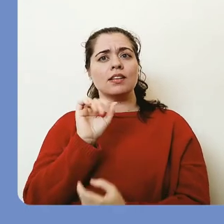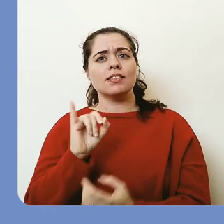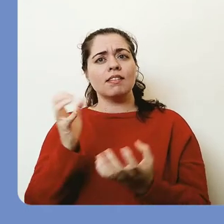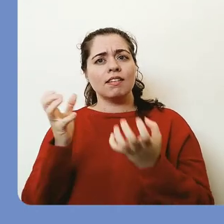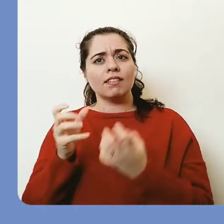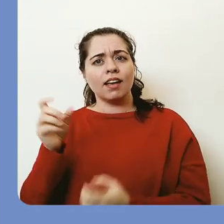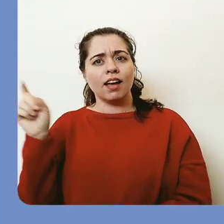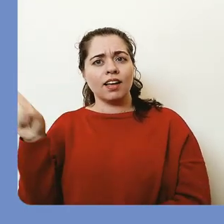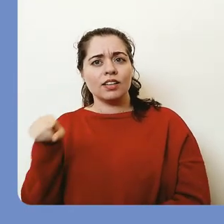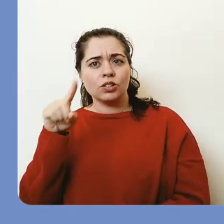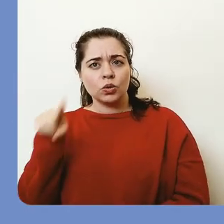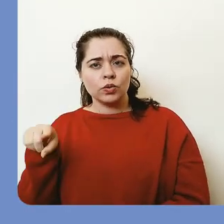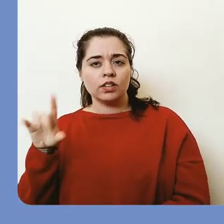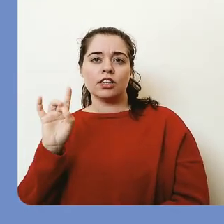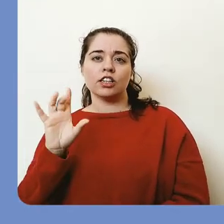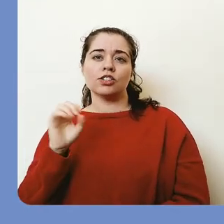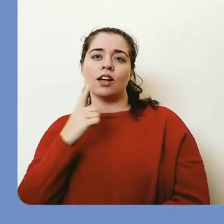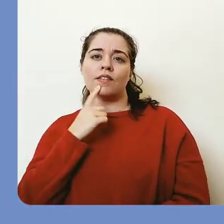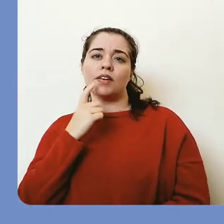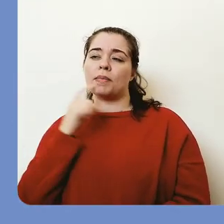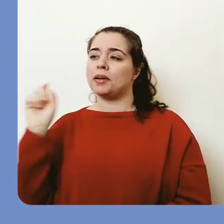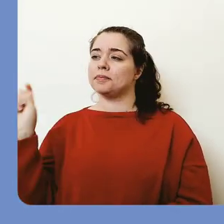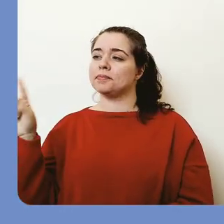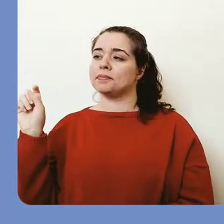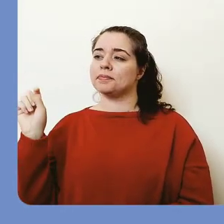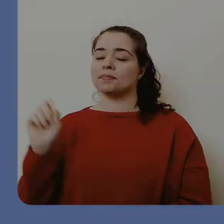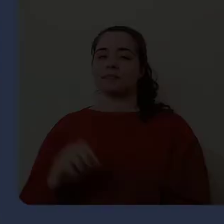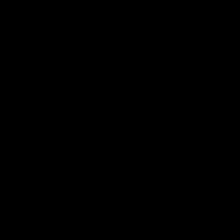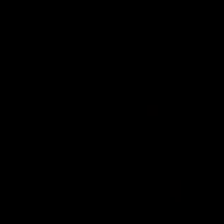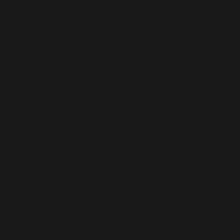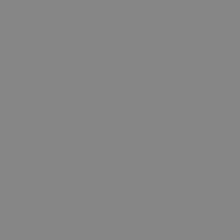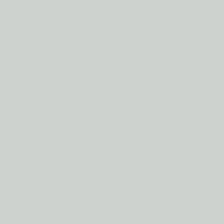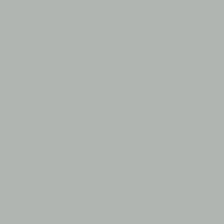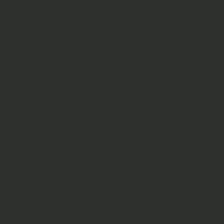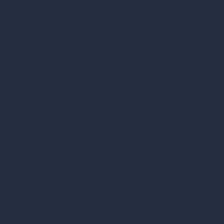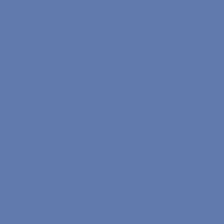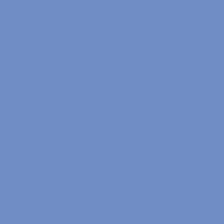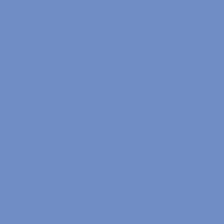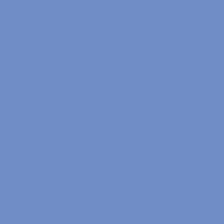aqui. Se você quiser excluir, basta clicar neste botão vermelho.